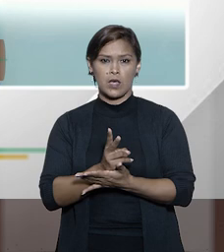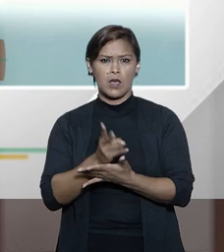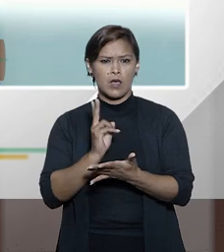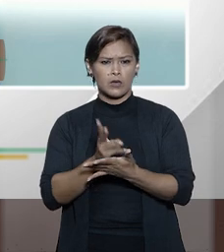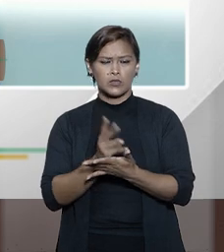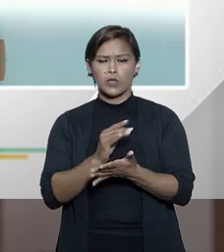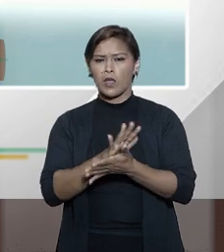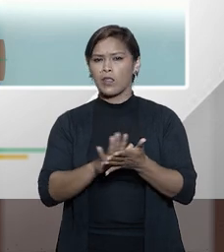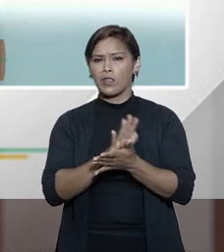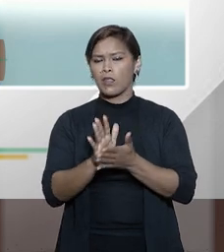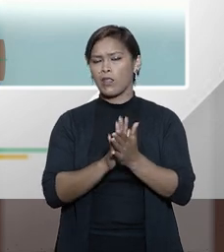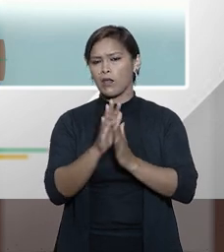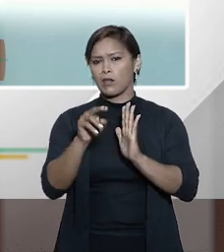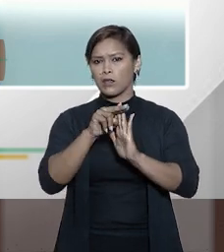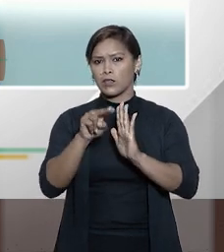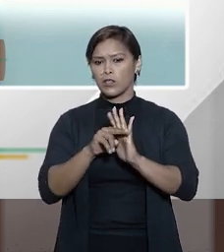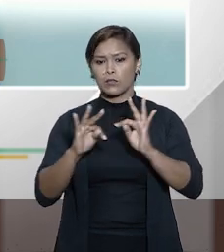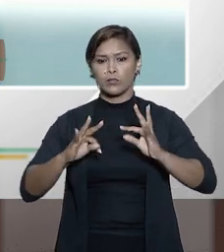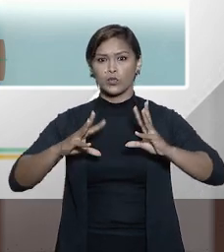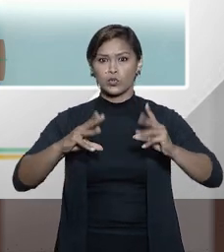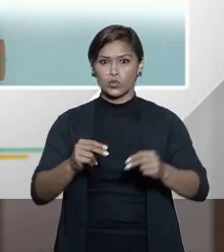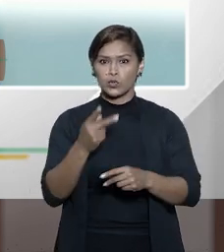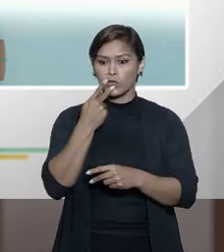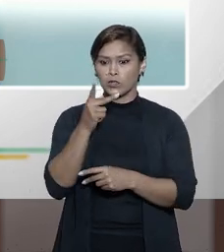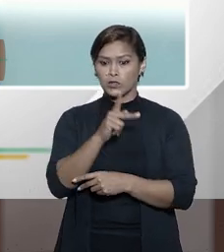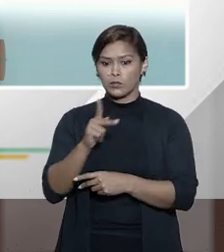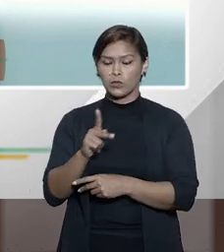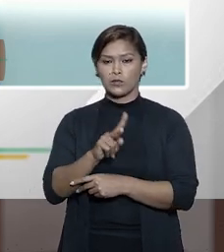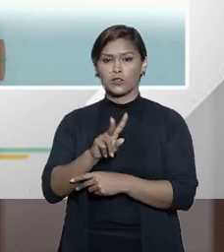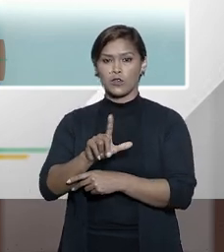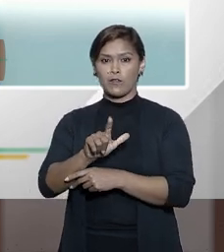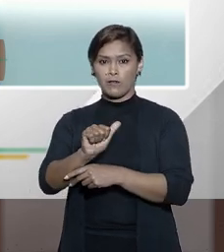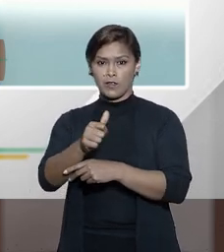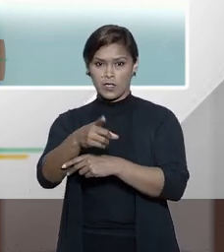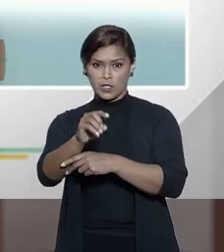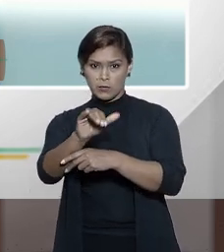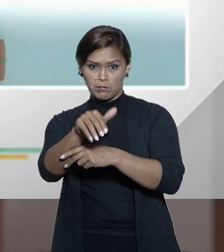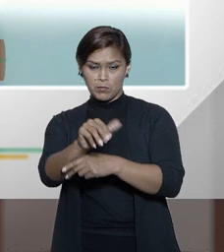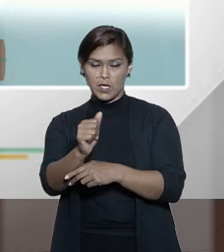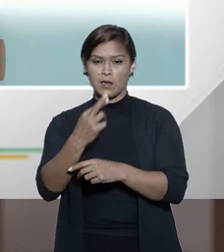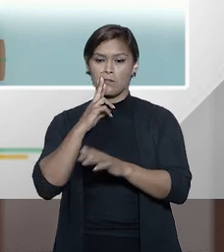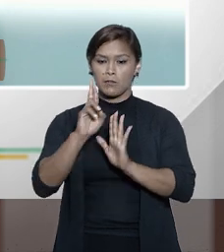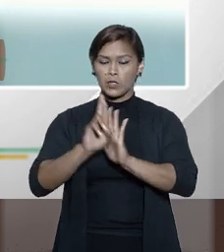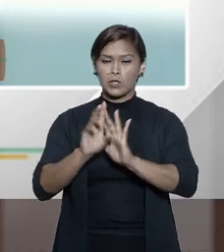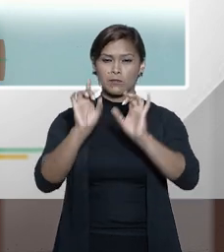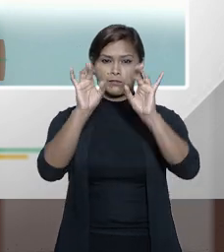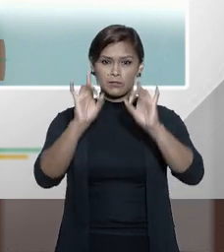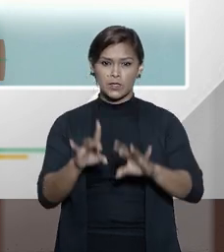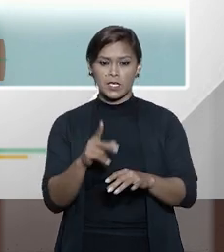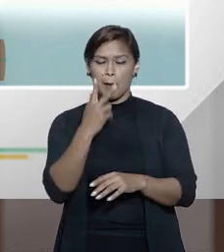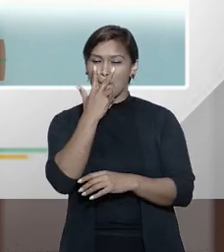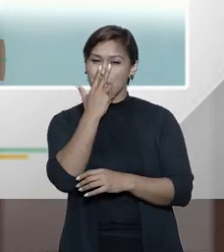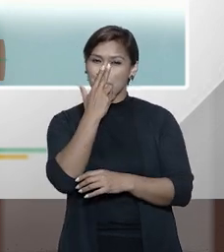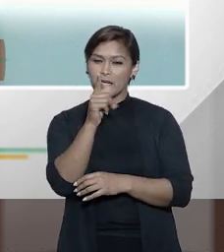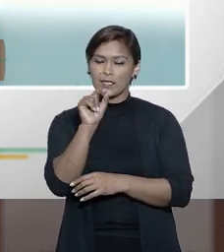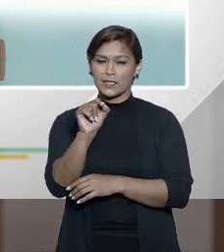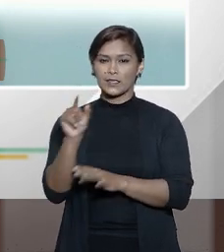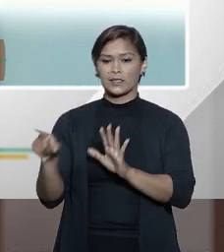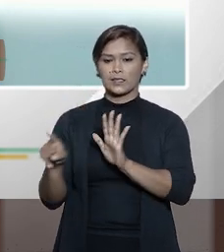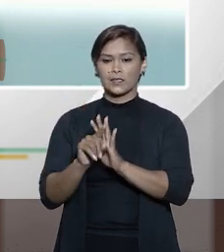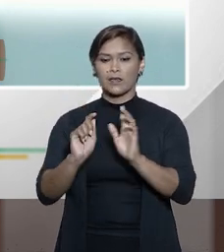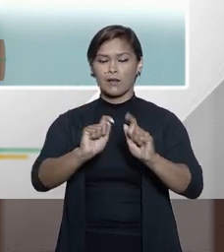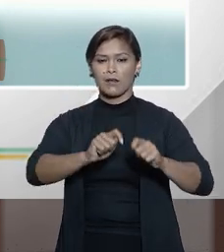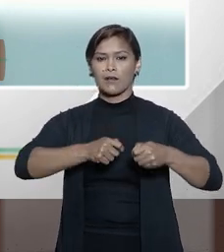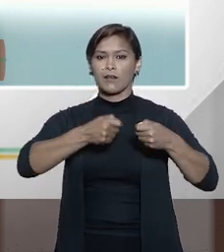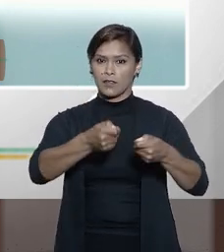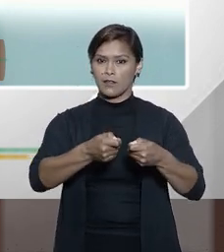essa normativa, por tudo isso que o professor Vladimir apontou, mas, principalmente, me parece, pela questão do espaço